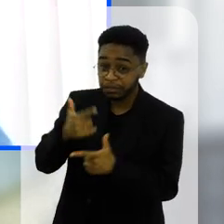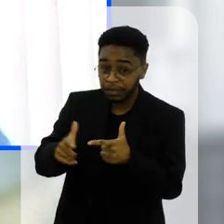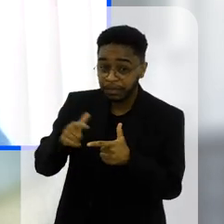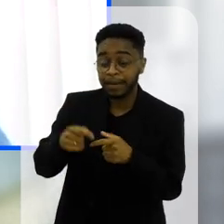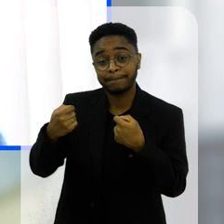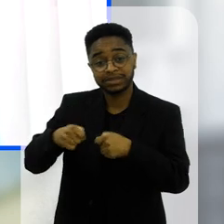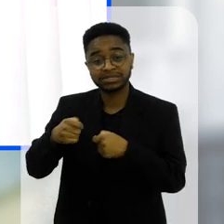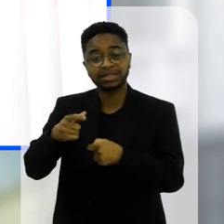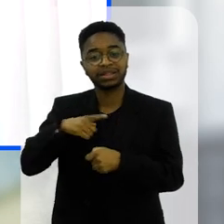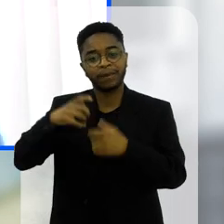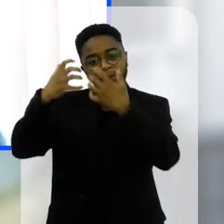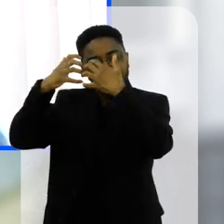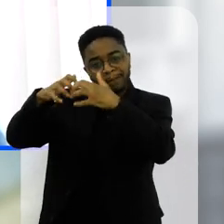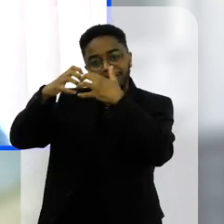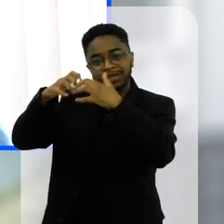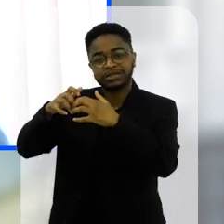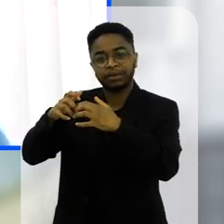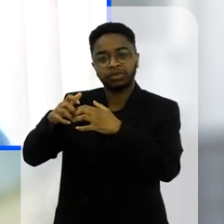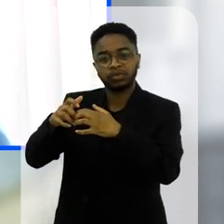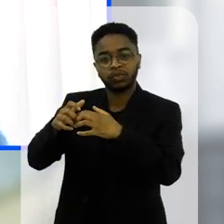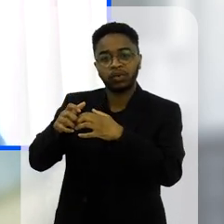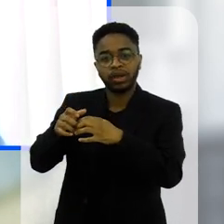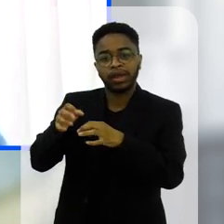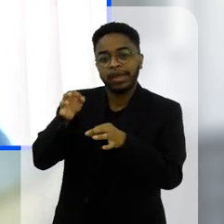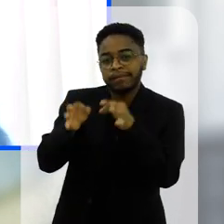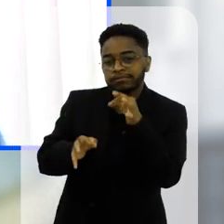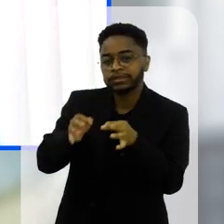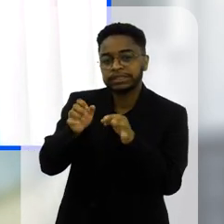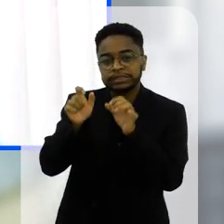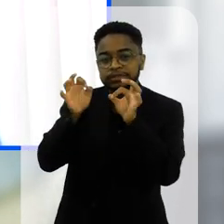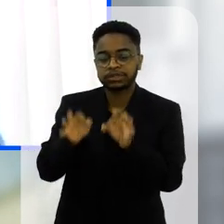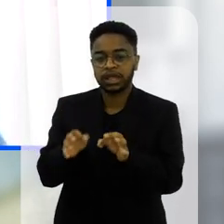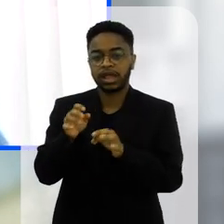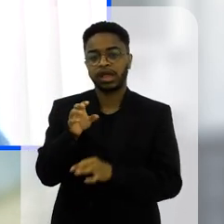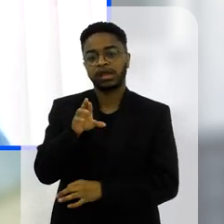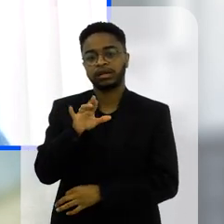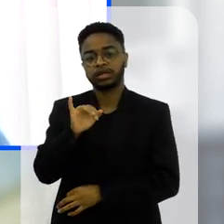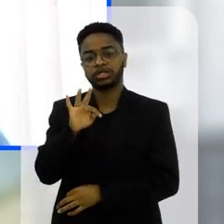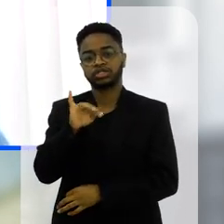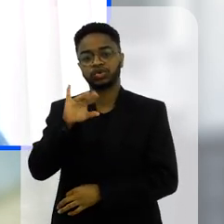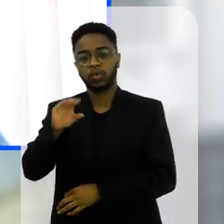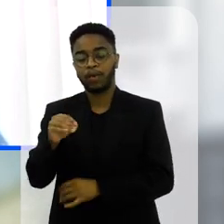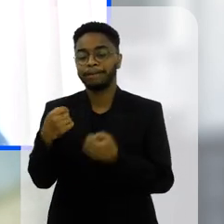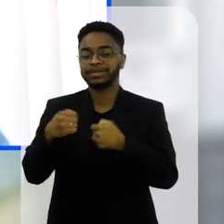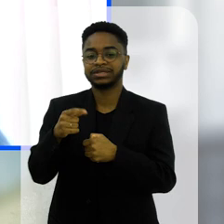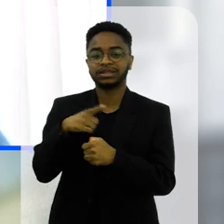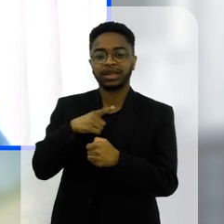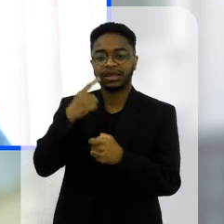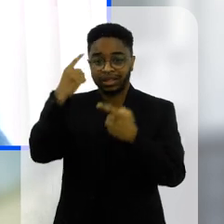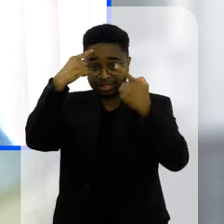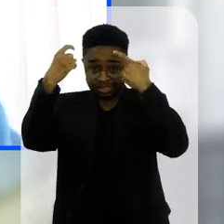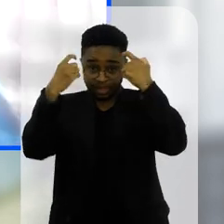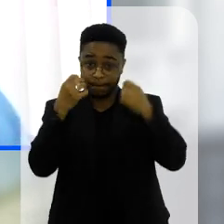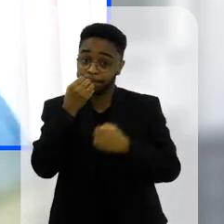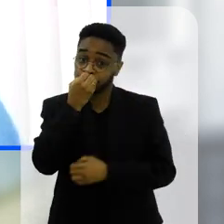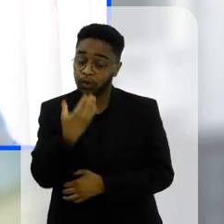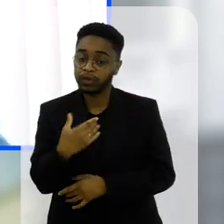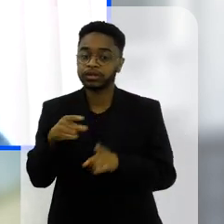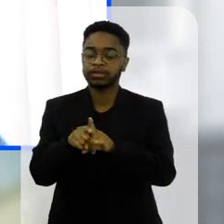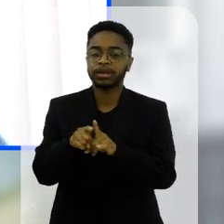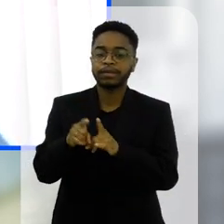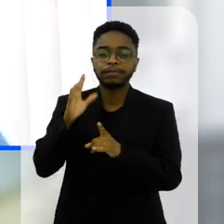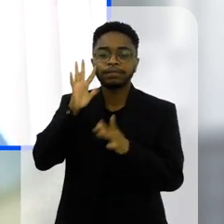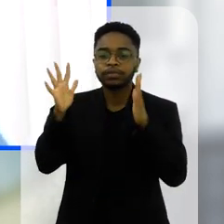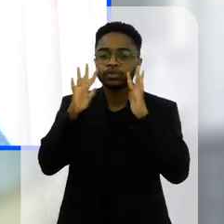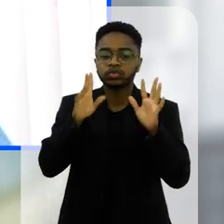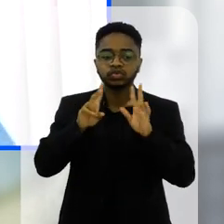criança desenvolva pensamento crítico é muito importante que essa criança esse adolescente aprenda a ter boas ideias que ele pense nos problemas